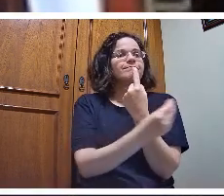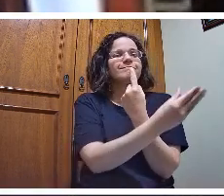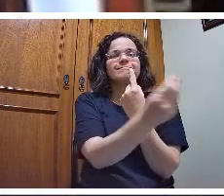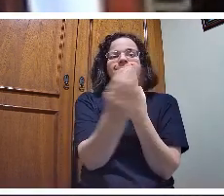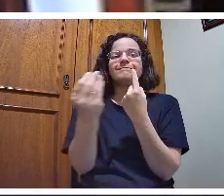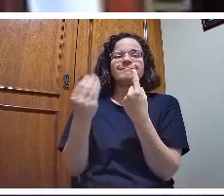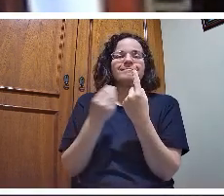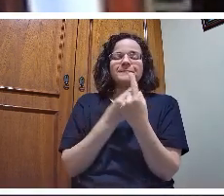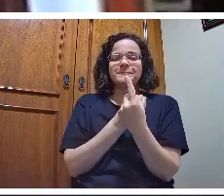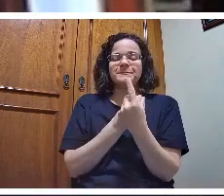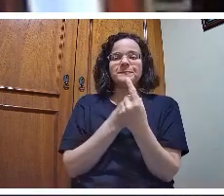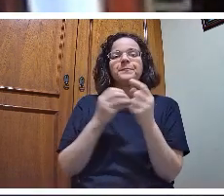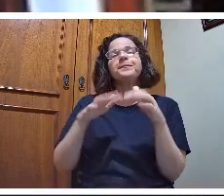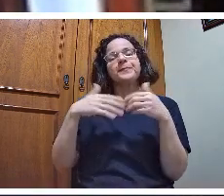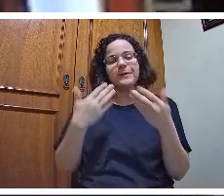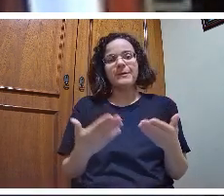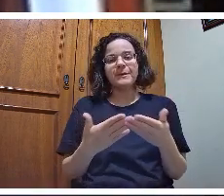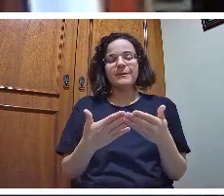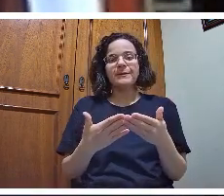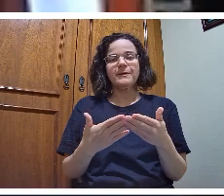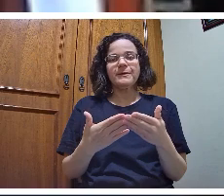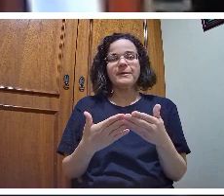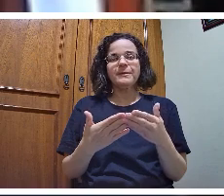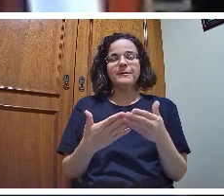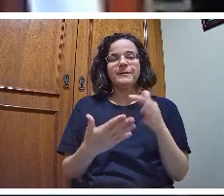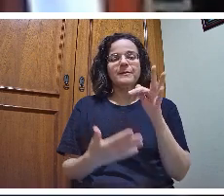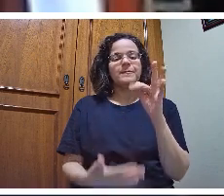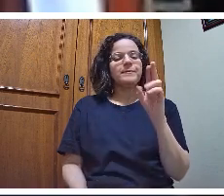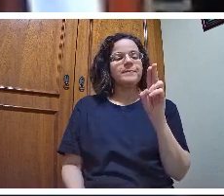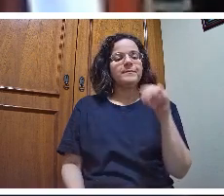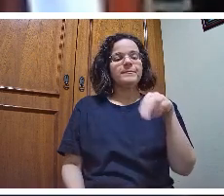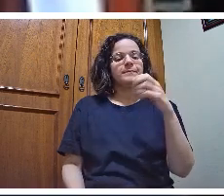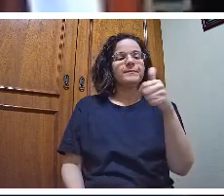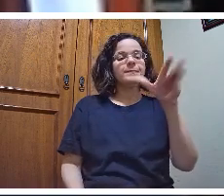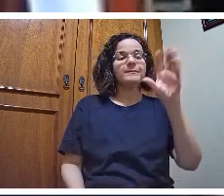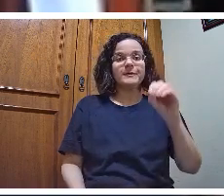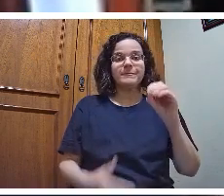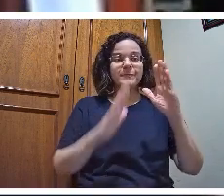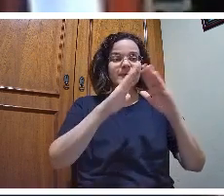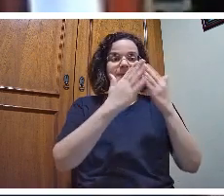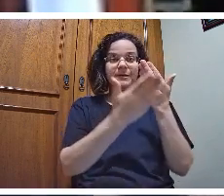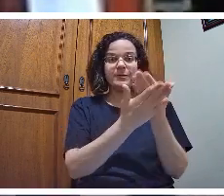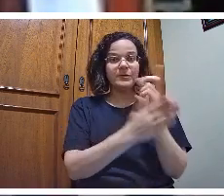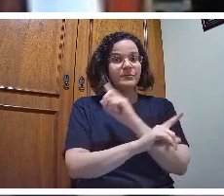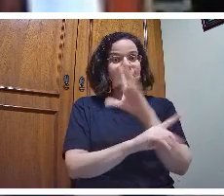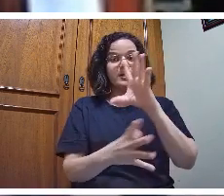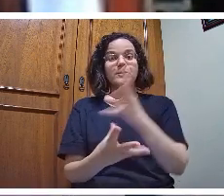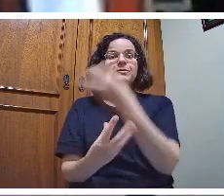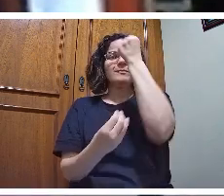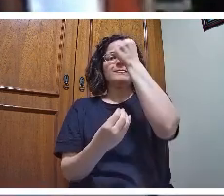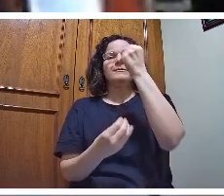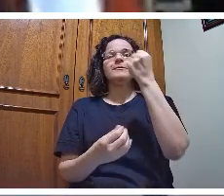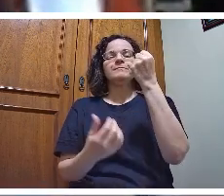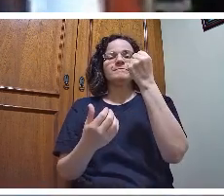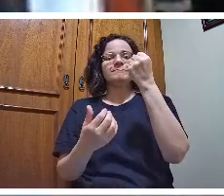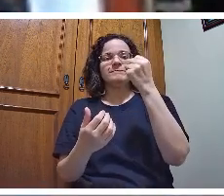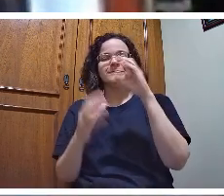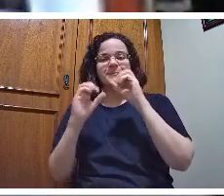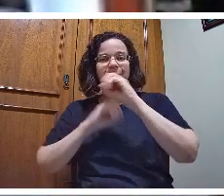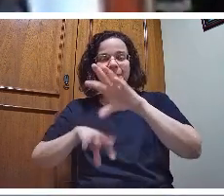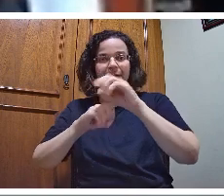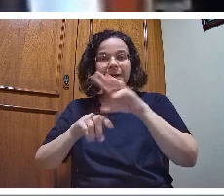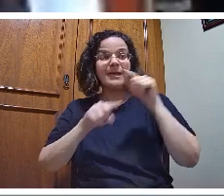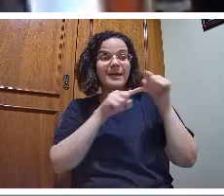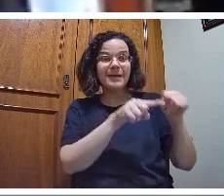escola não é salvar a educação, a função da escola é auxiliar o trabalho da sociedade.